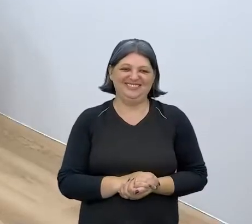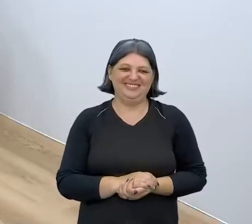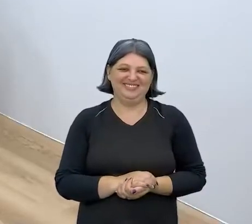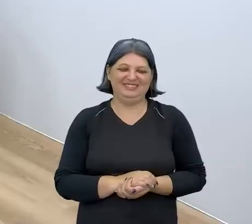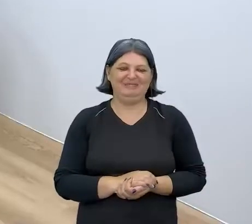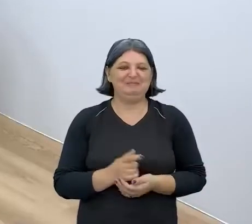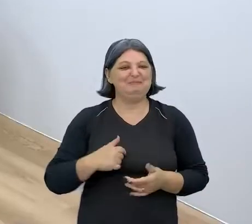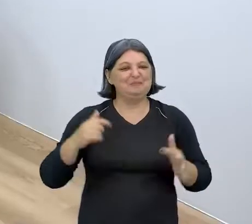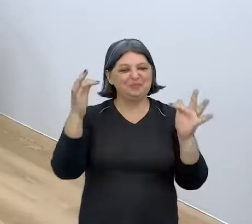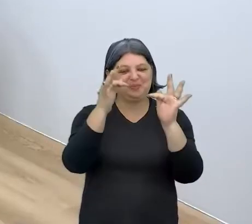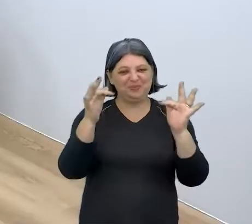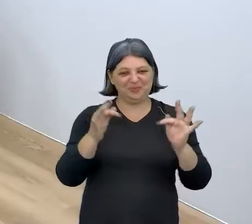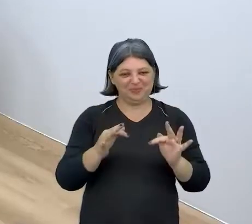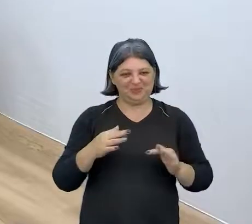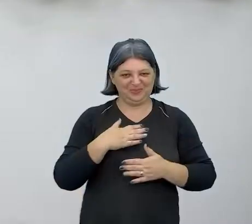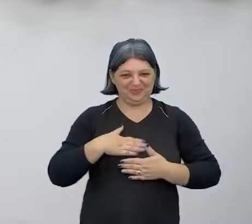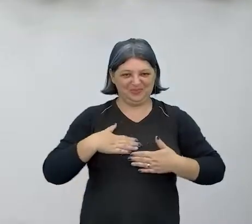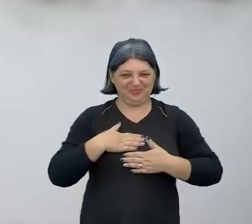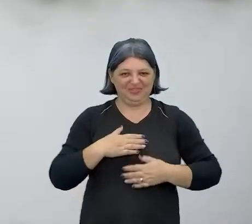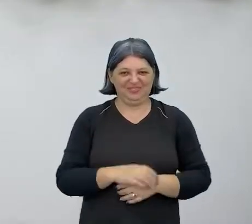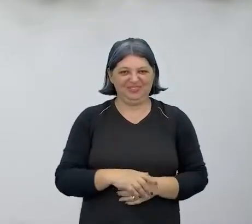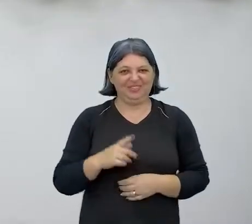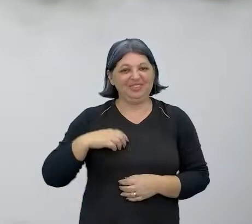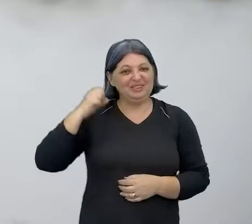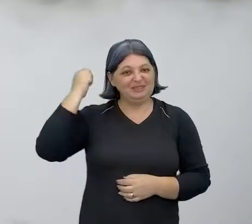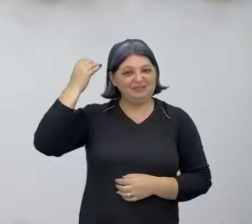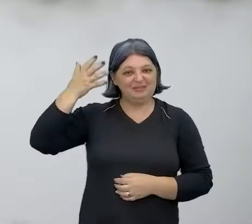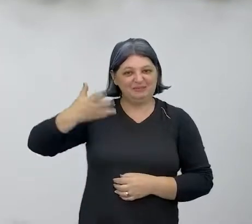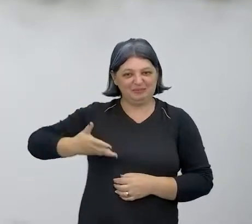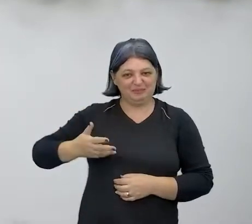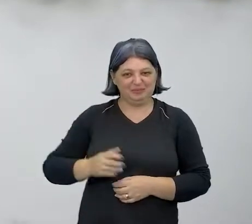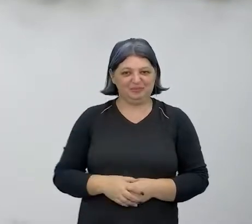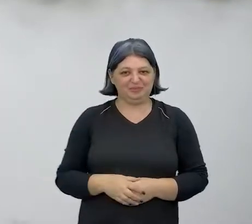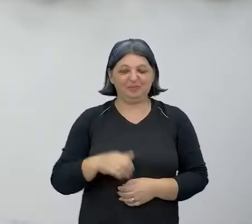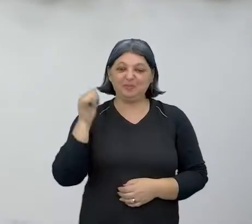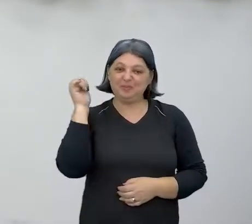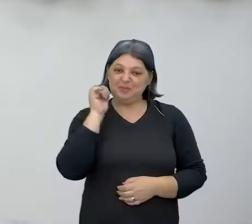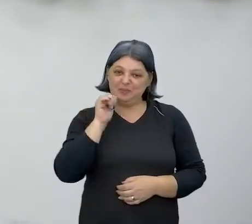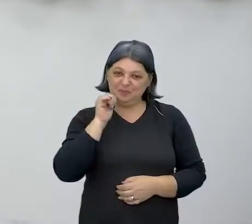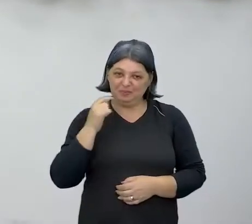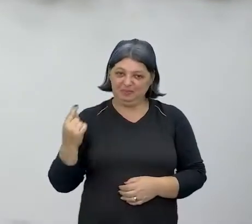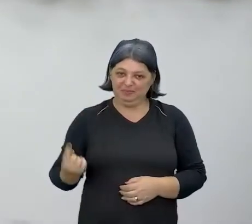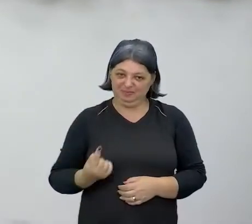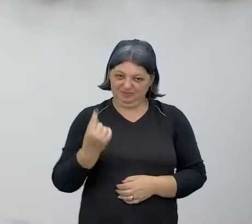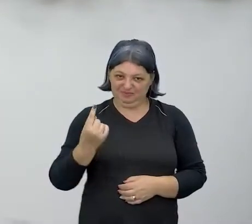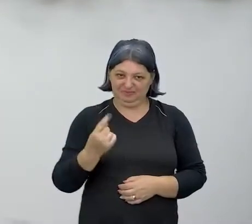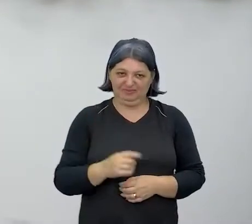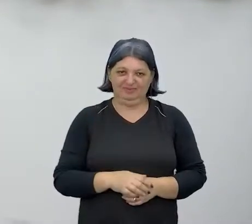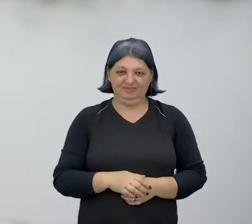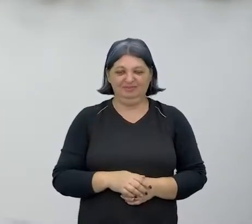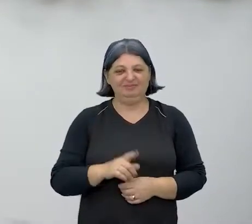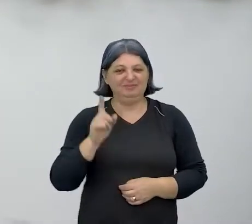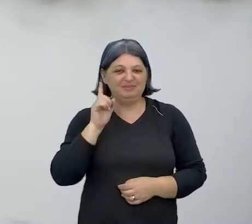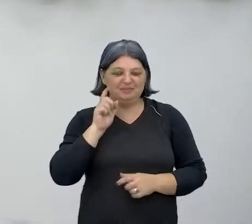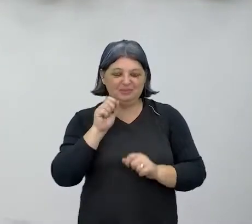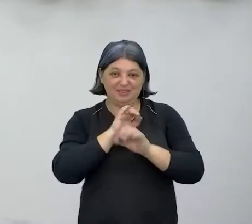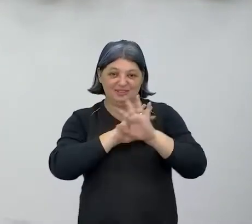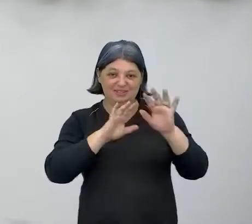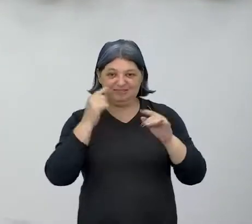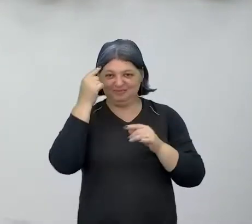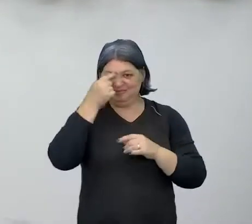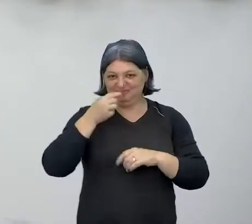Muito feliz de estar aqui com vocês. Bom, vou me descrever, eu sou uma mulher alta, tenho a pele clara, os olhos